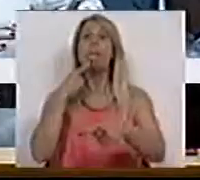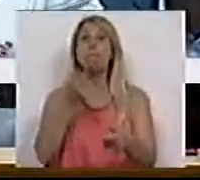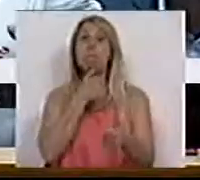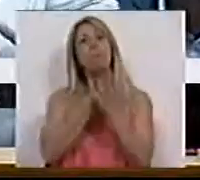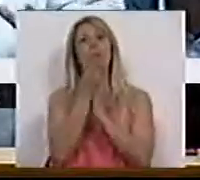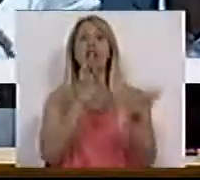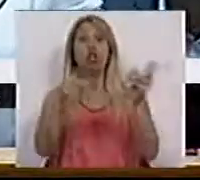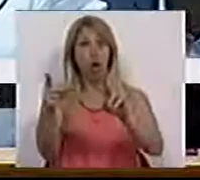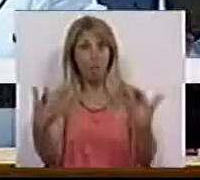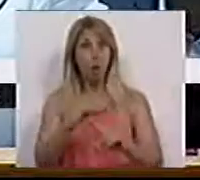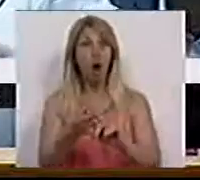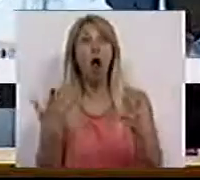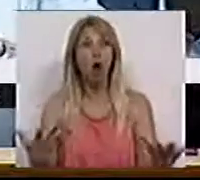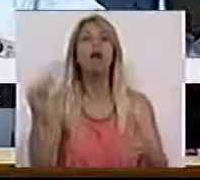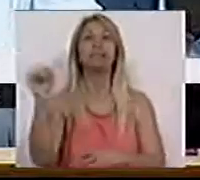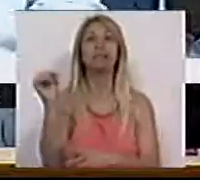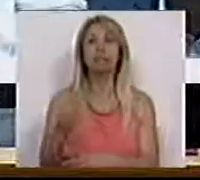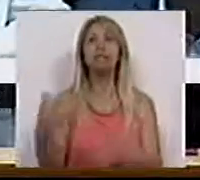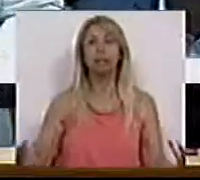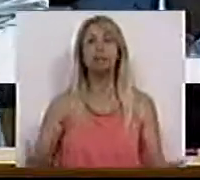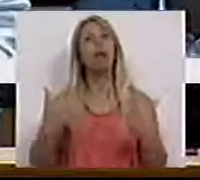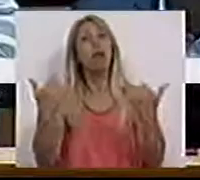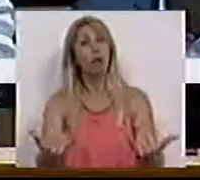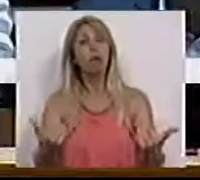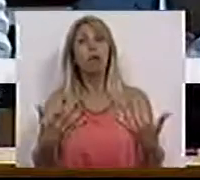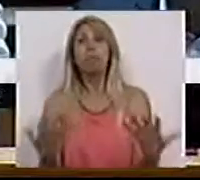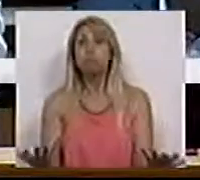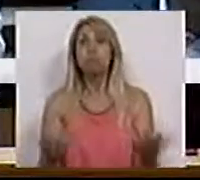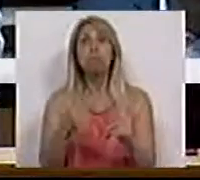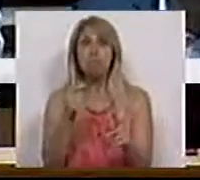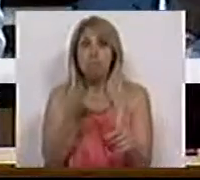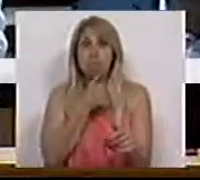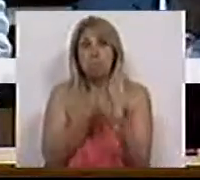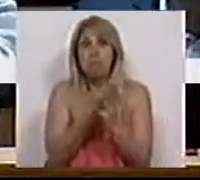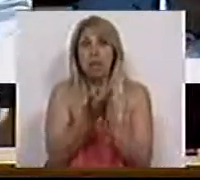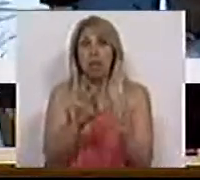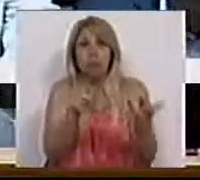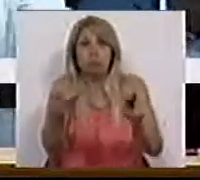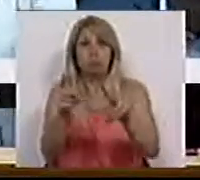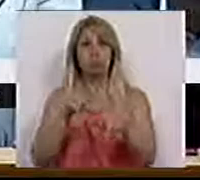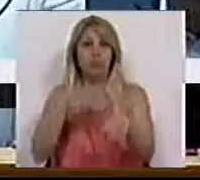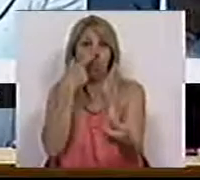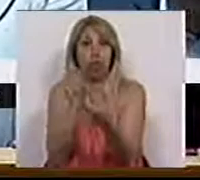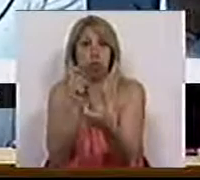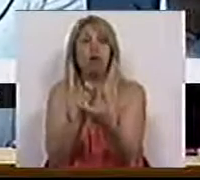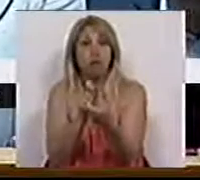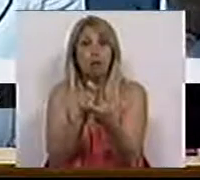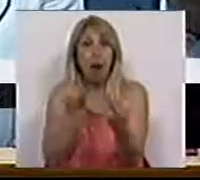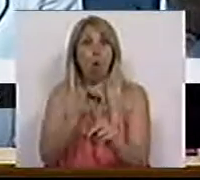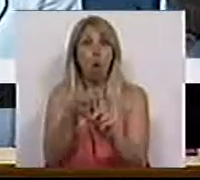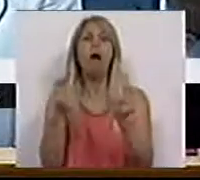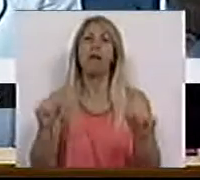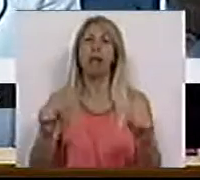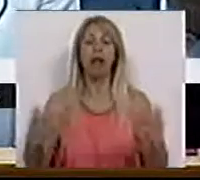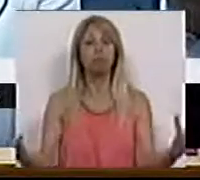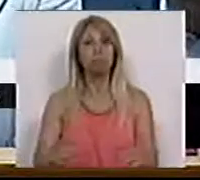2013, medida transitória, mas é para este ano, é. Ou seja, estas vossas